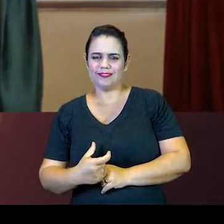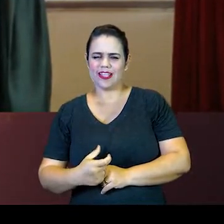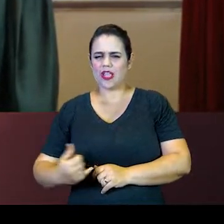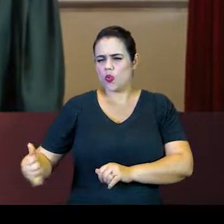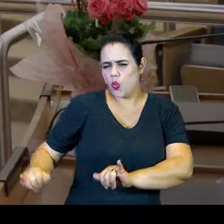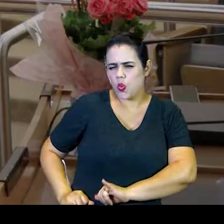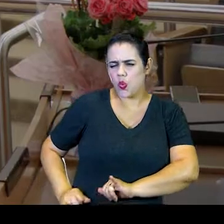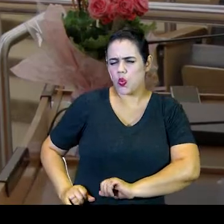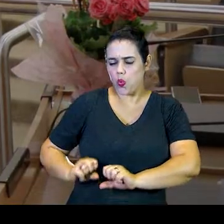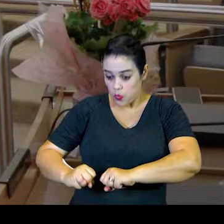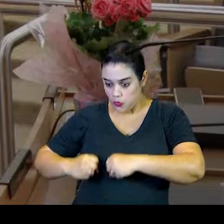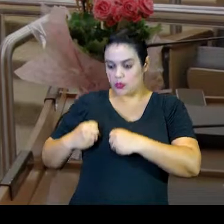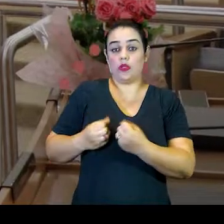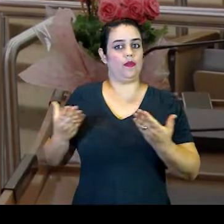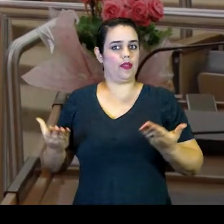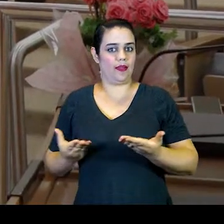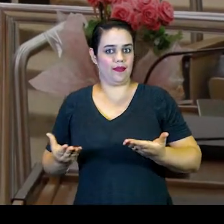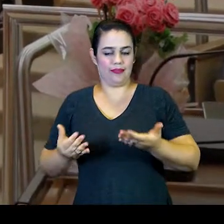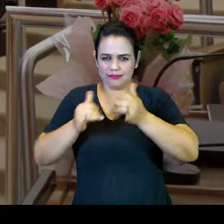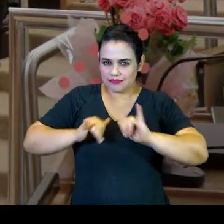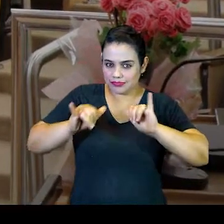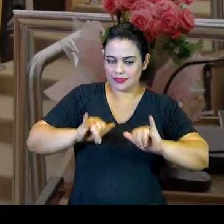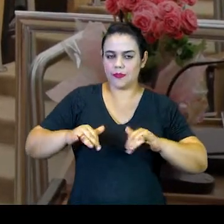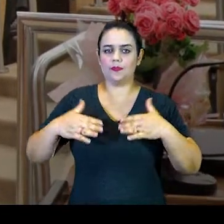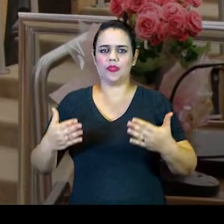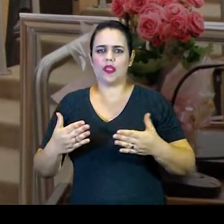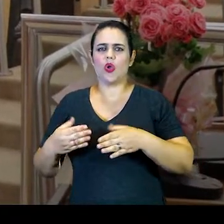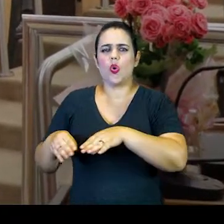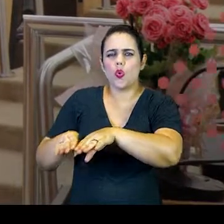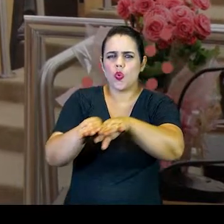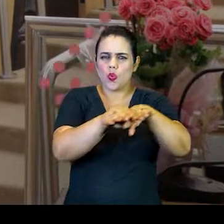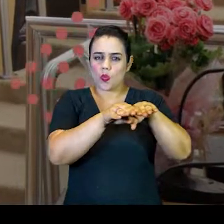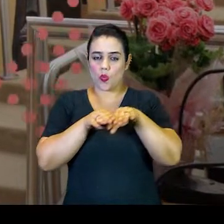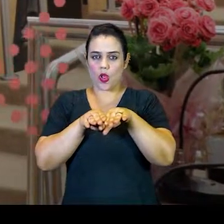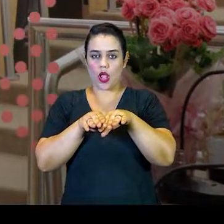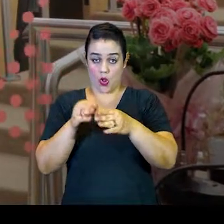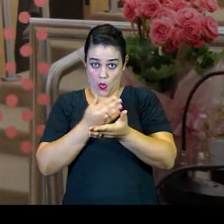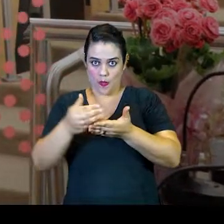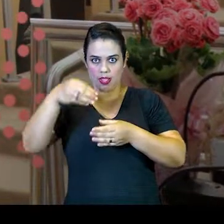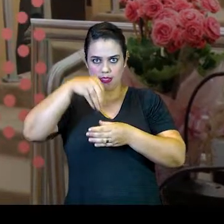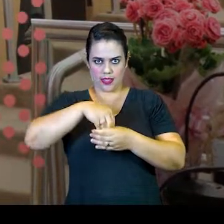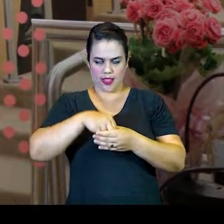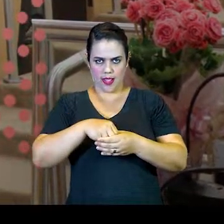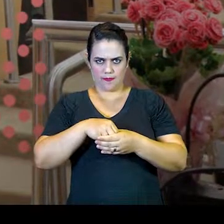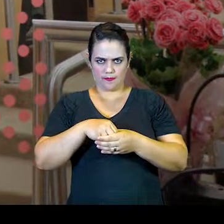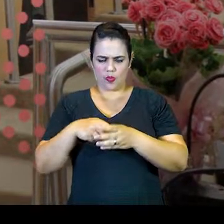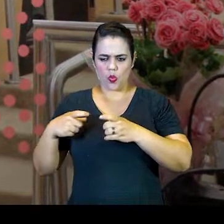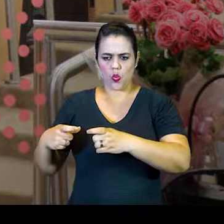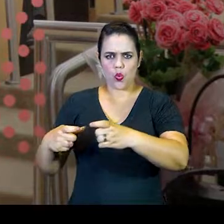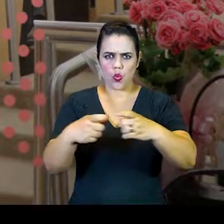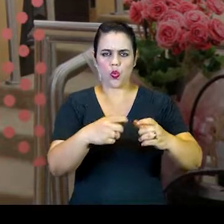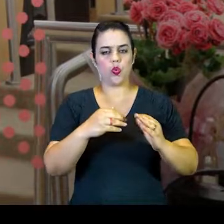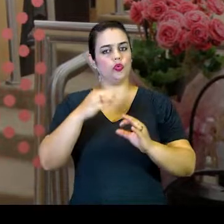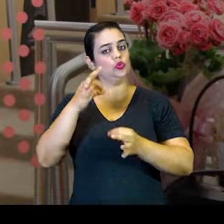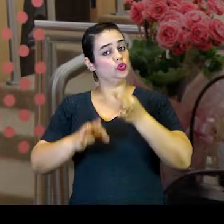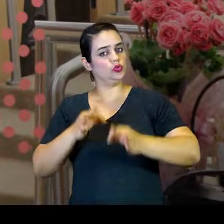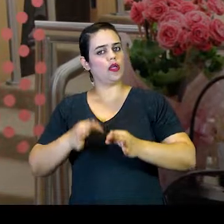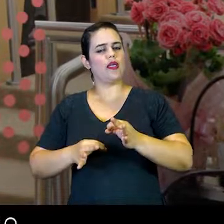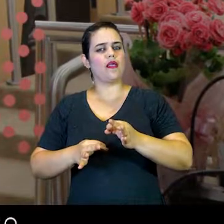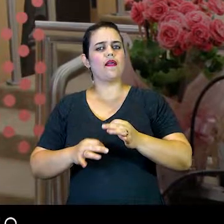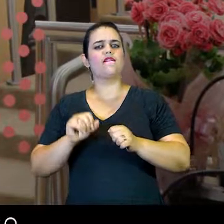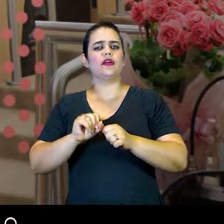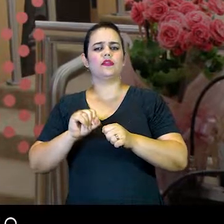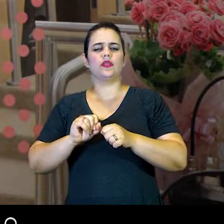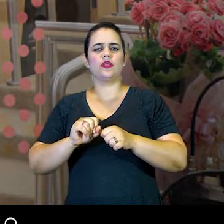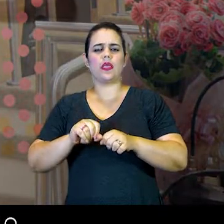inspiraram a história. Além do mais, com o Igualdade Começa em Casa, a Justiça Estadual oferece formação